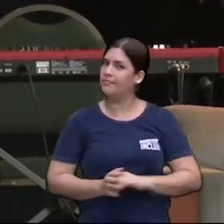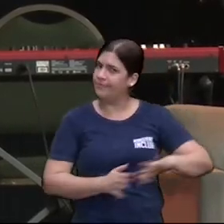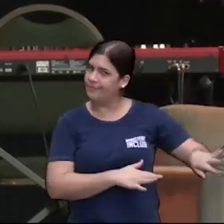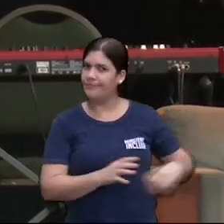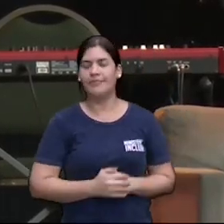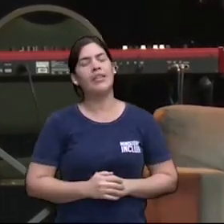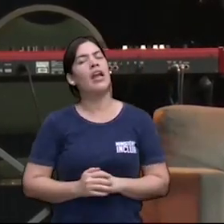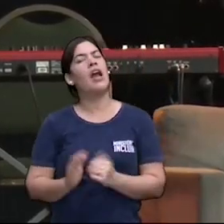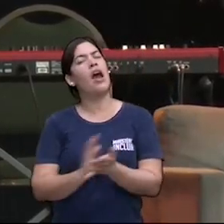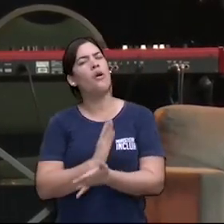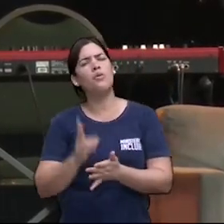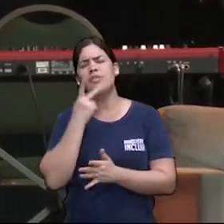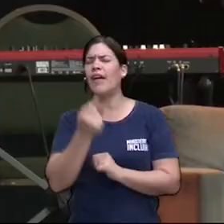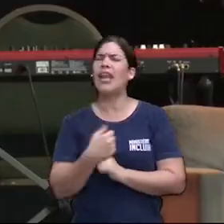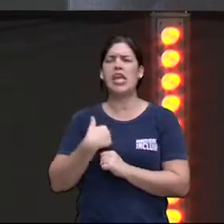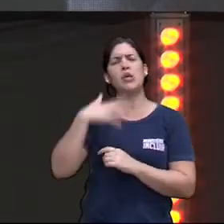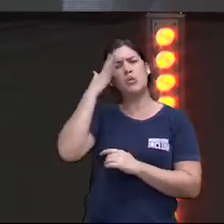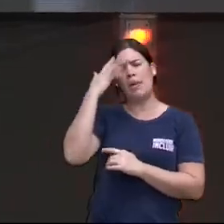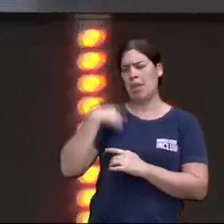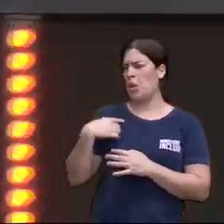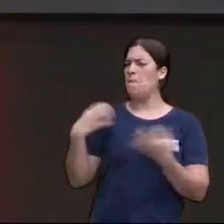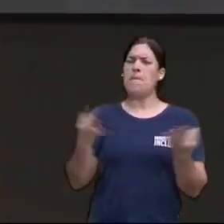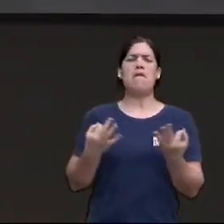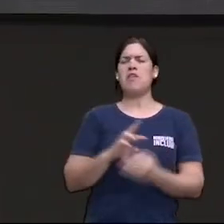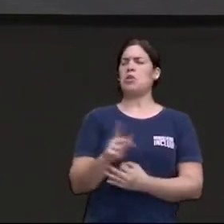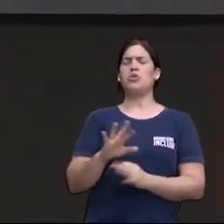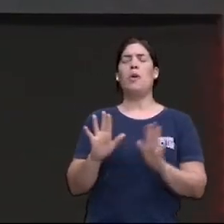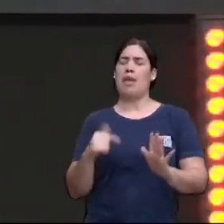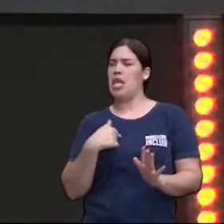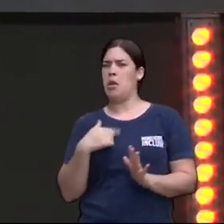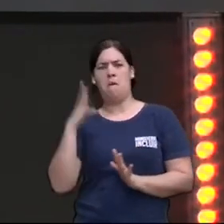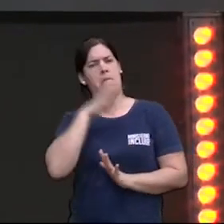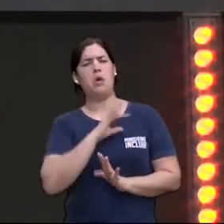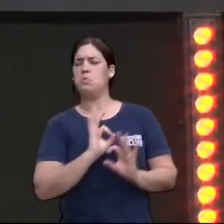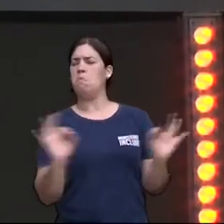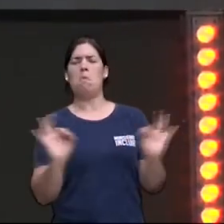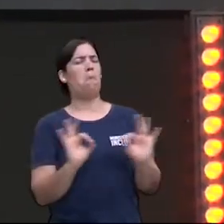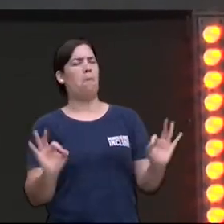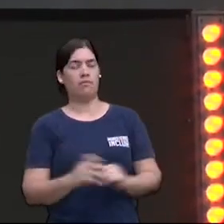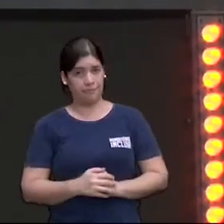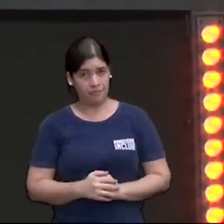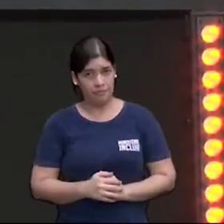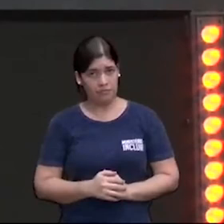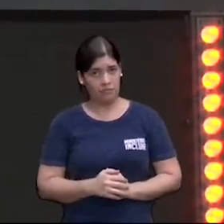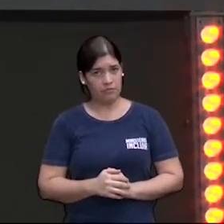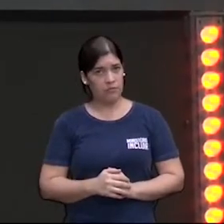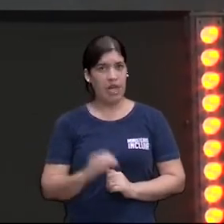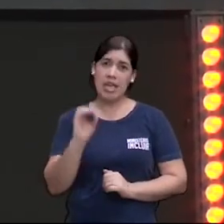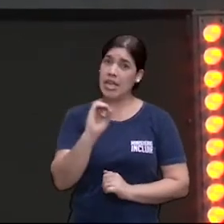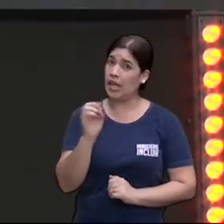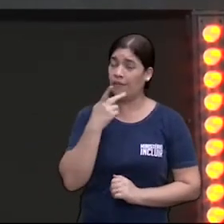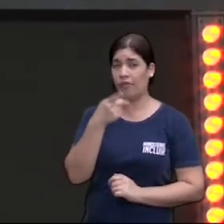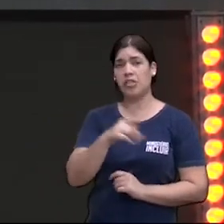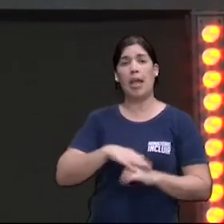sei que eu não sou perfeito, mas eu também não sou tão mal assim. Ninguém está dizendo se você é mais mal ou